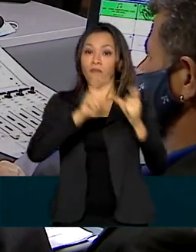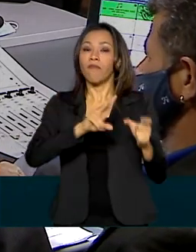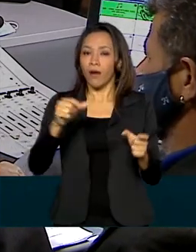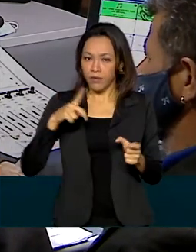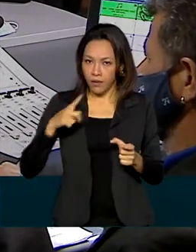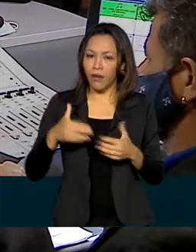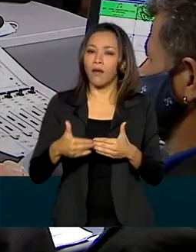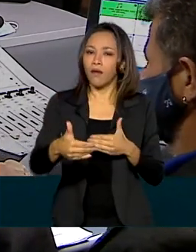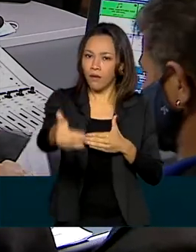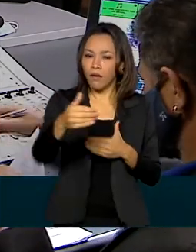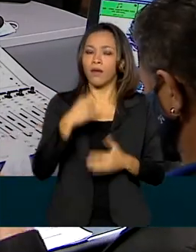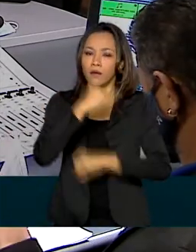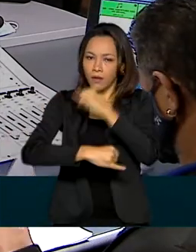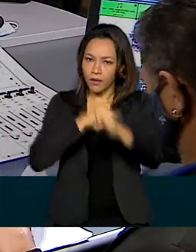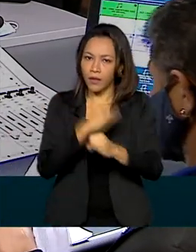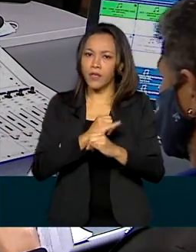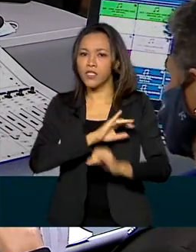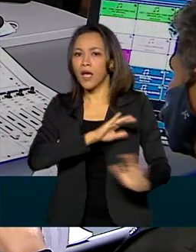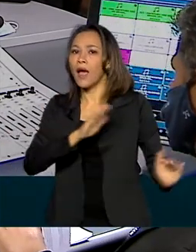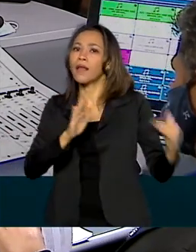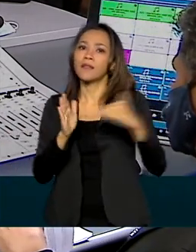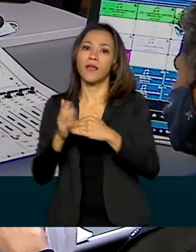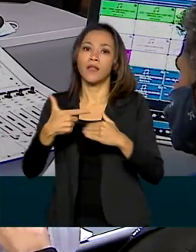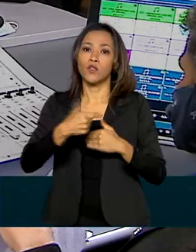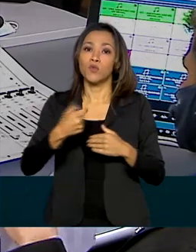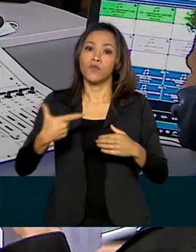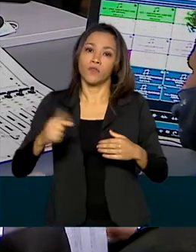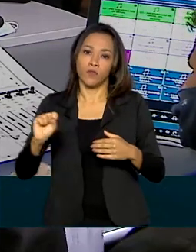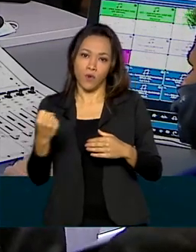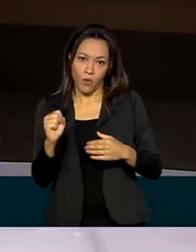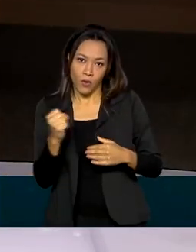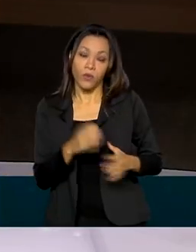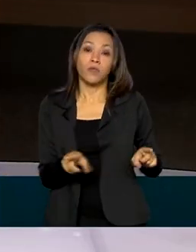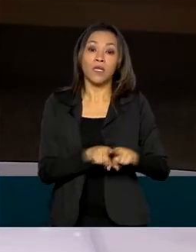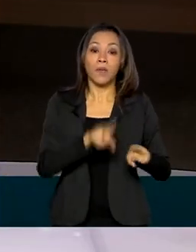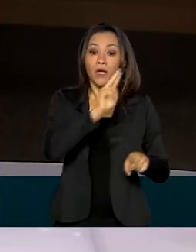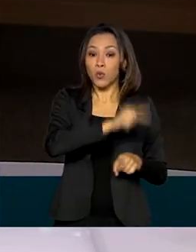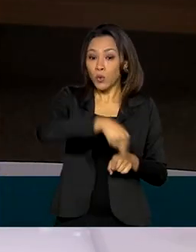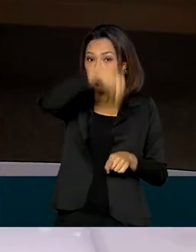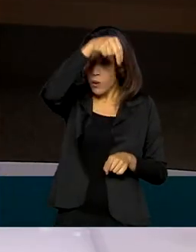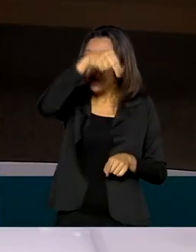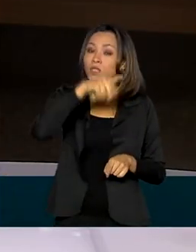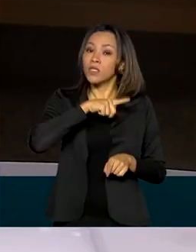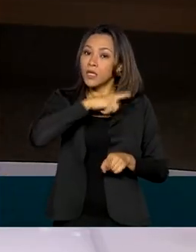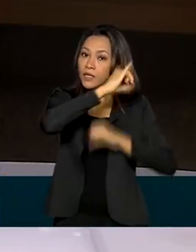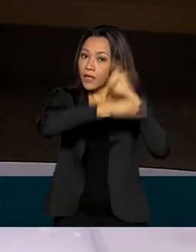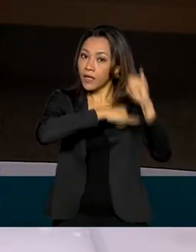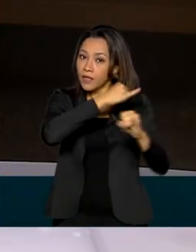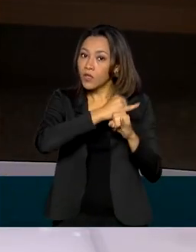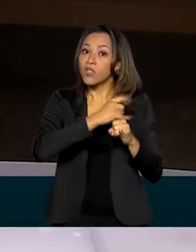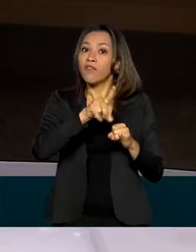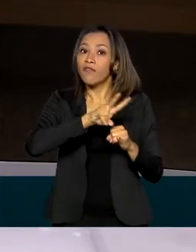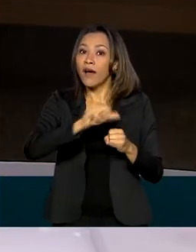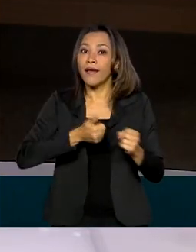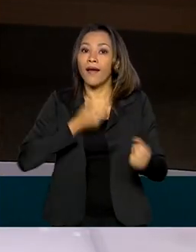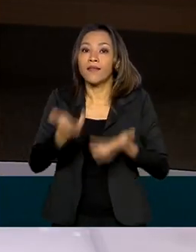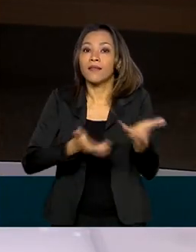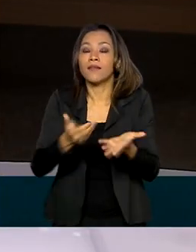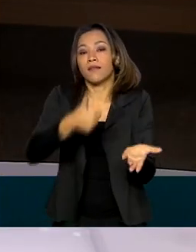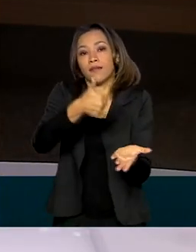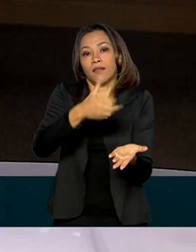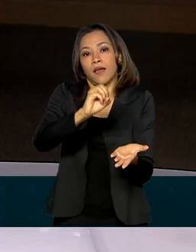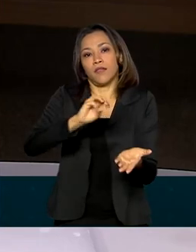4G até 2028. Nós iremos fazer o Norte Conectado. Esse projeto vai atender 10 milhões de pessoas, quase 25